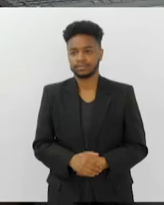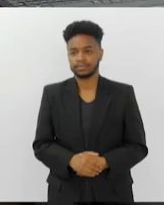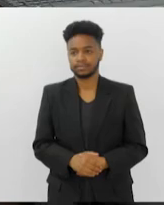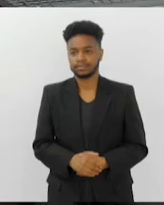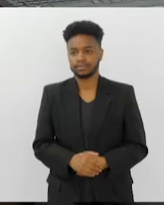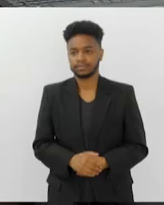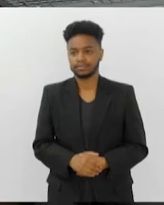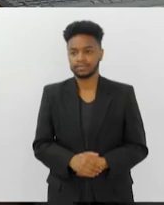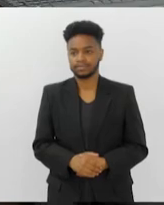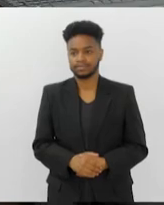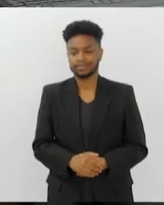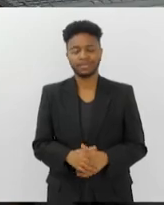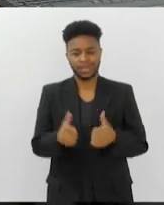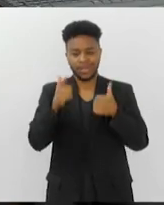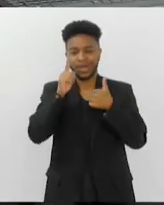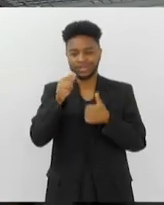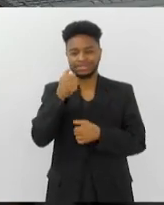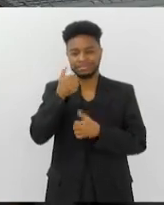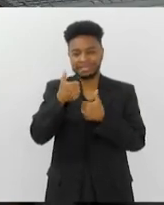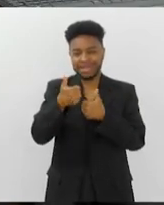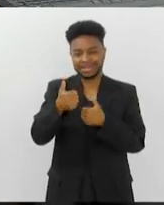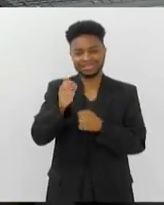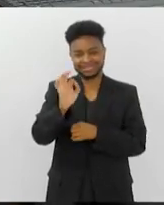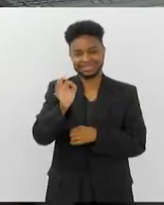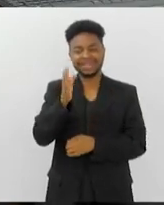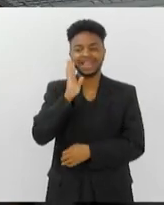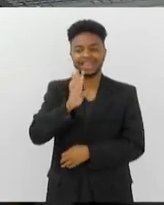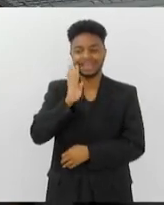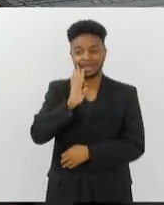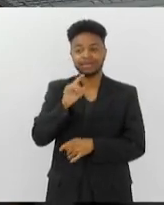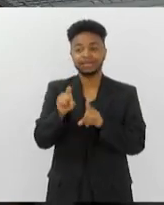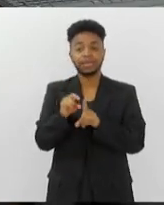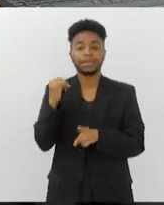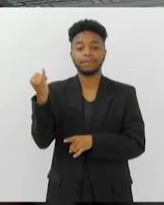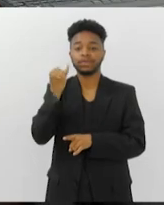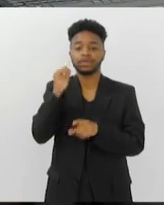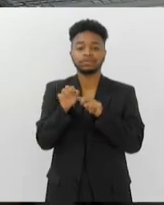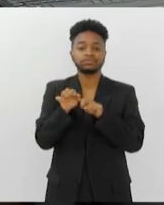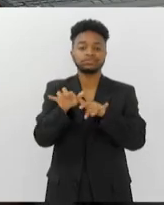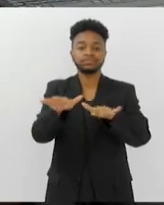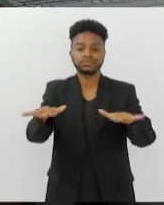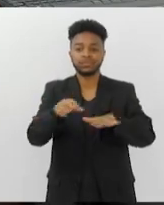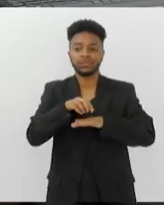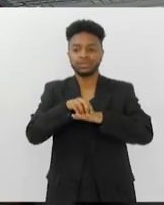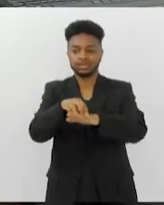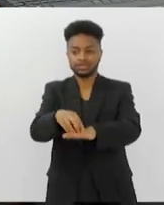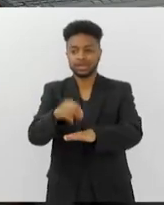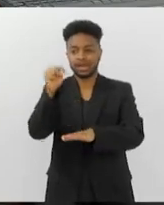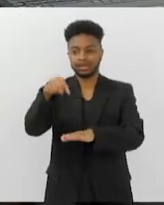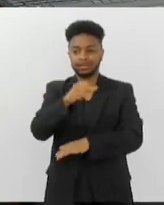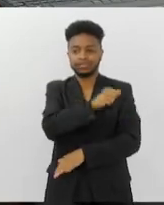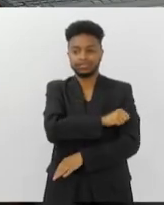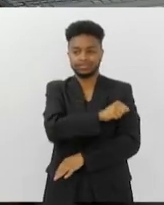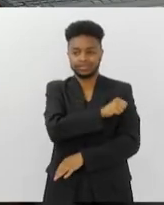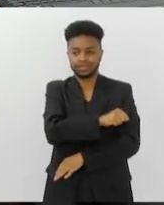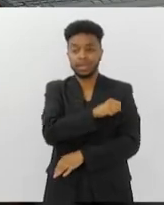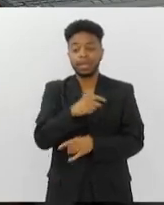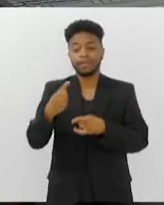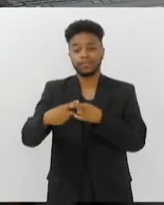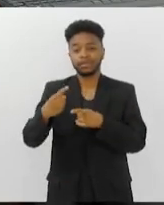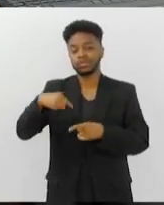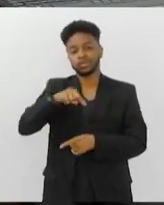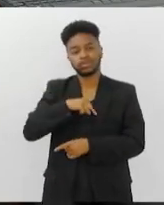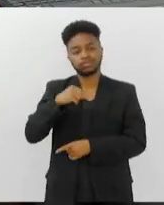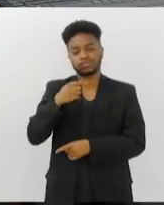Se deu bem, PV, né? Muito legal. O importante agora também é espalhar mais esse tipo de transporte aqui pelo centro do Rio, porque quase a gente